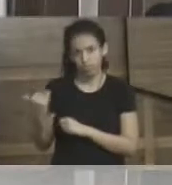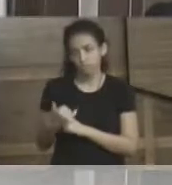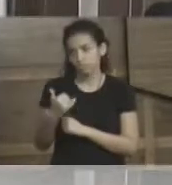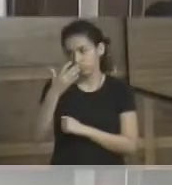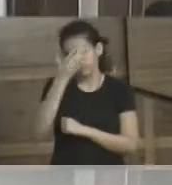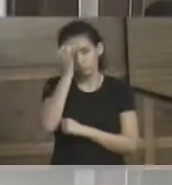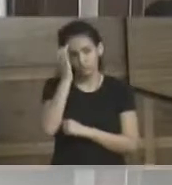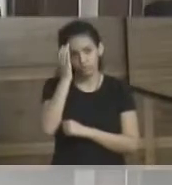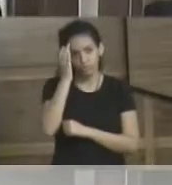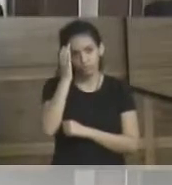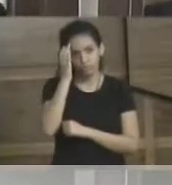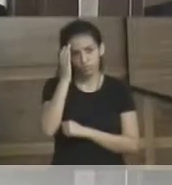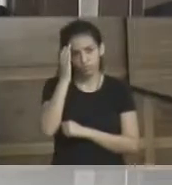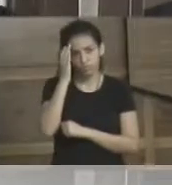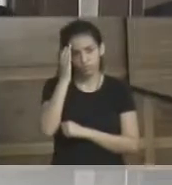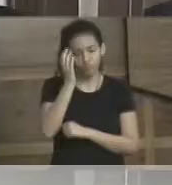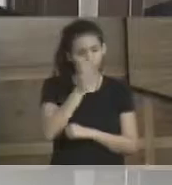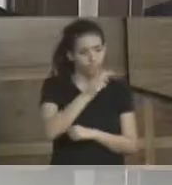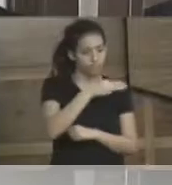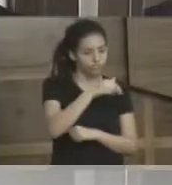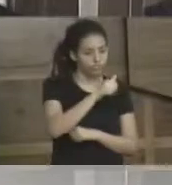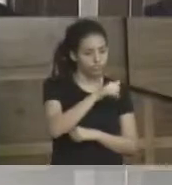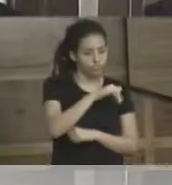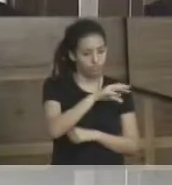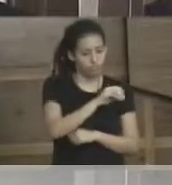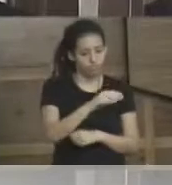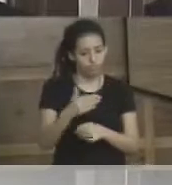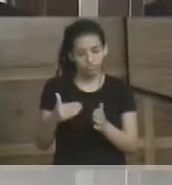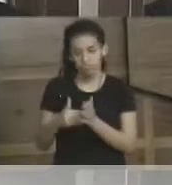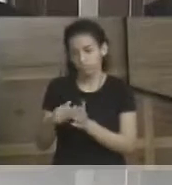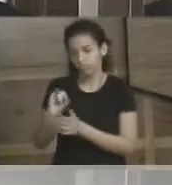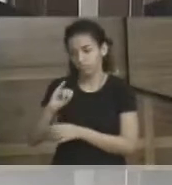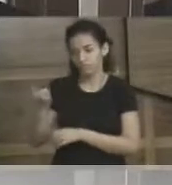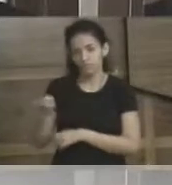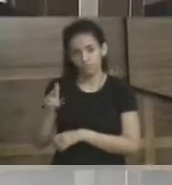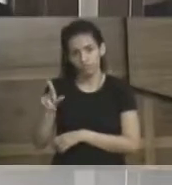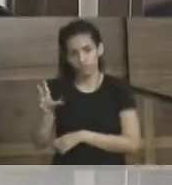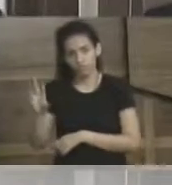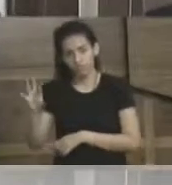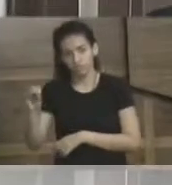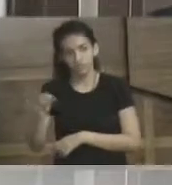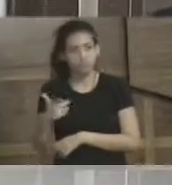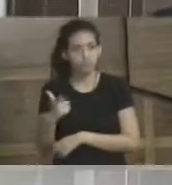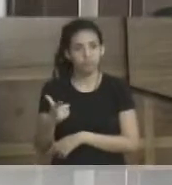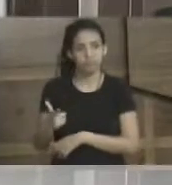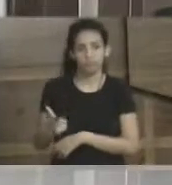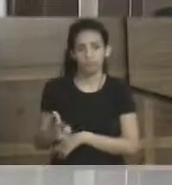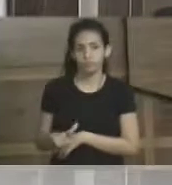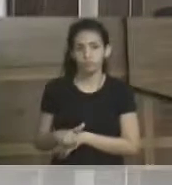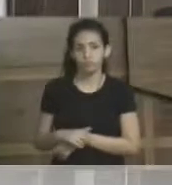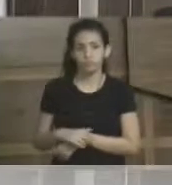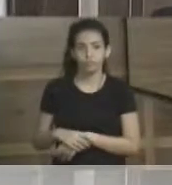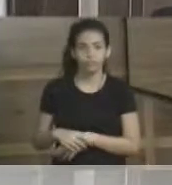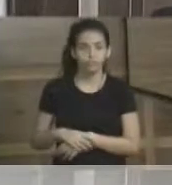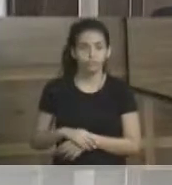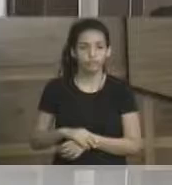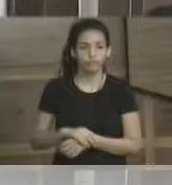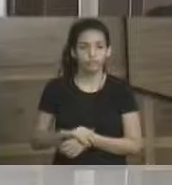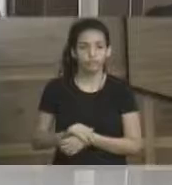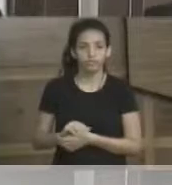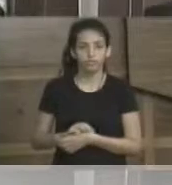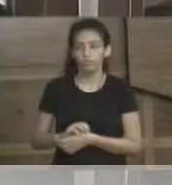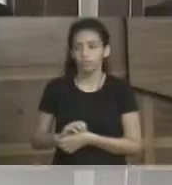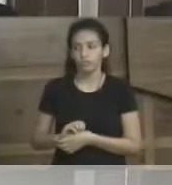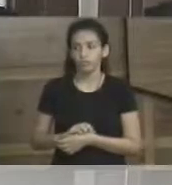pegaram de maio a julho, o fim dando esse período, iniciando em agosto até o final, também não tiveram ajuda do auxílio. Então,